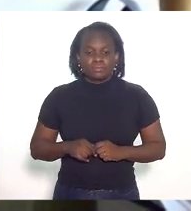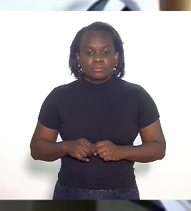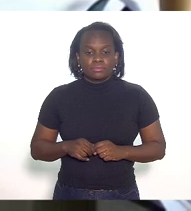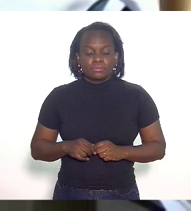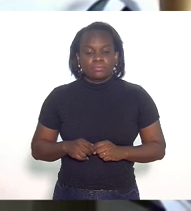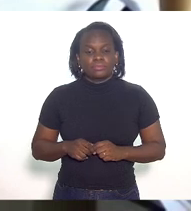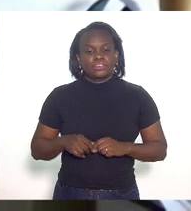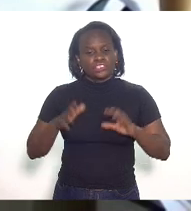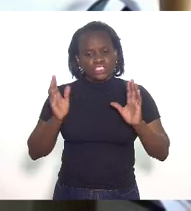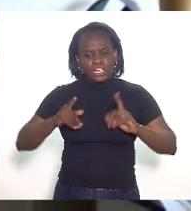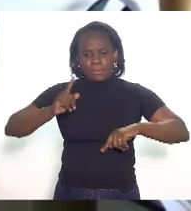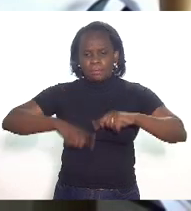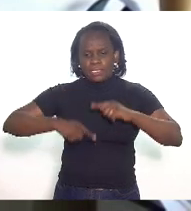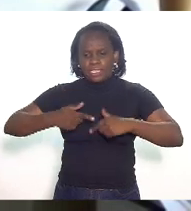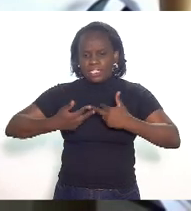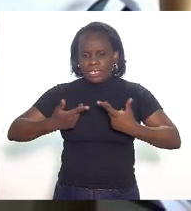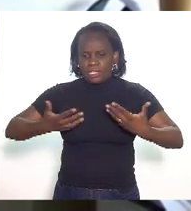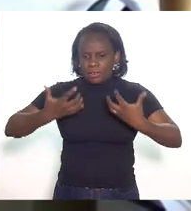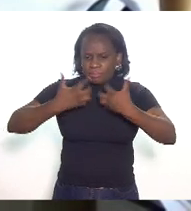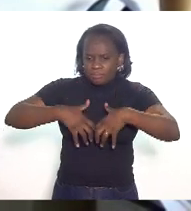já com equipamentos